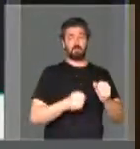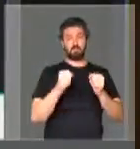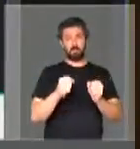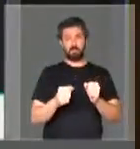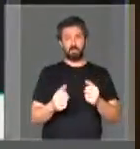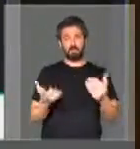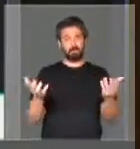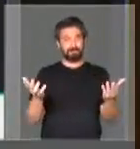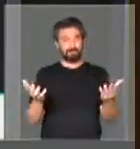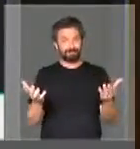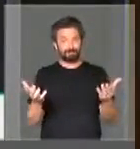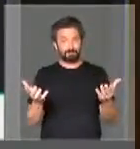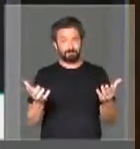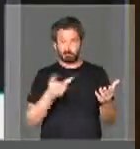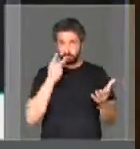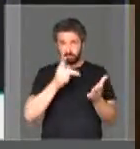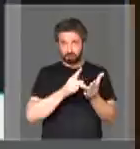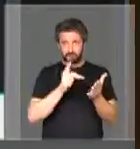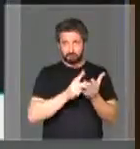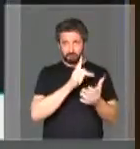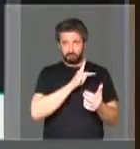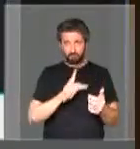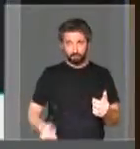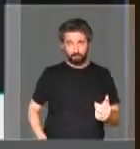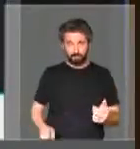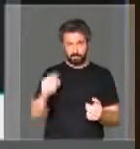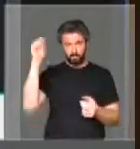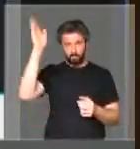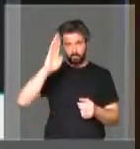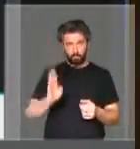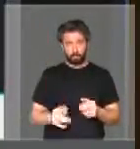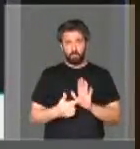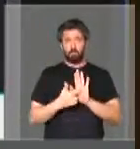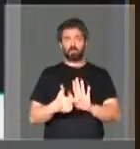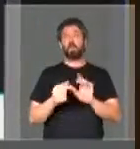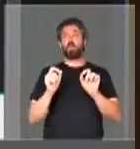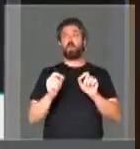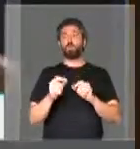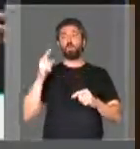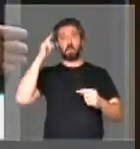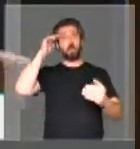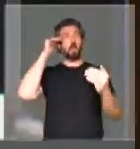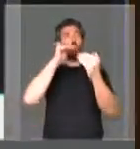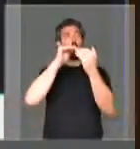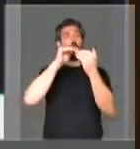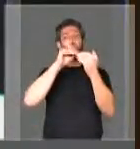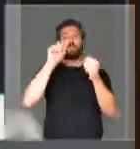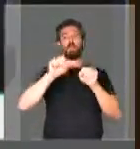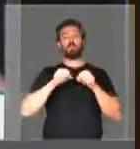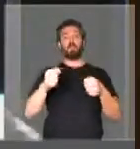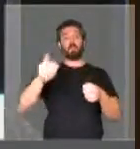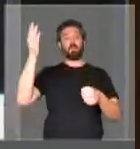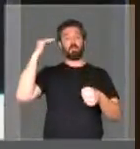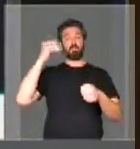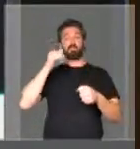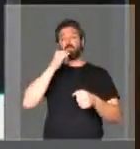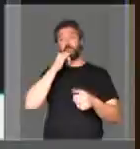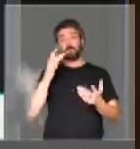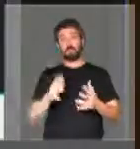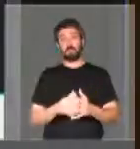autorização. De fato, o presidente da República mostra que é coerente com aquilo que defendeu na campanha,